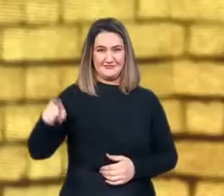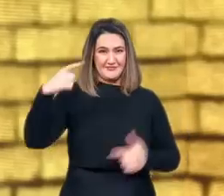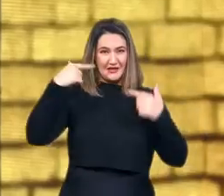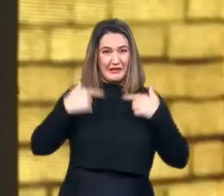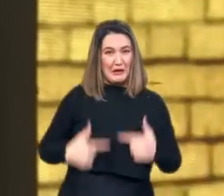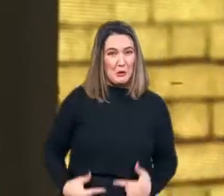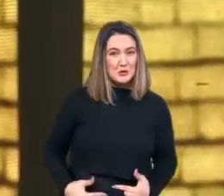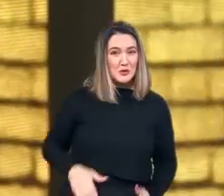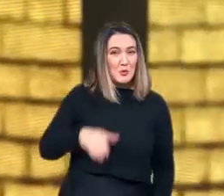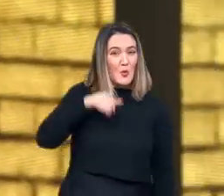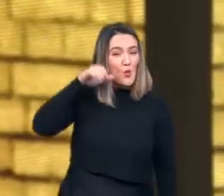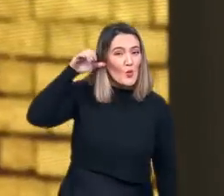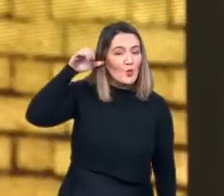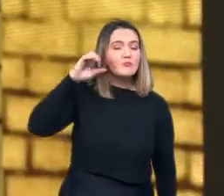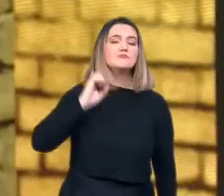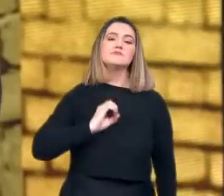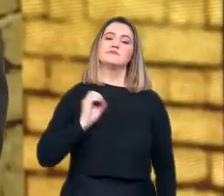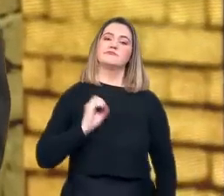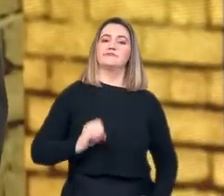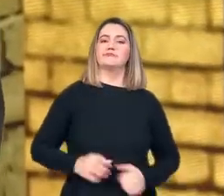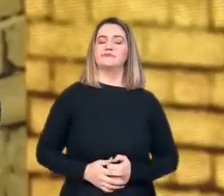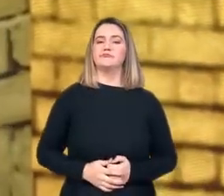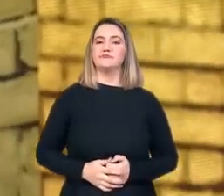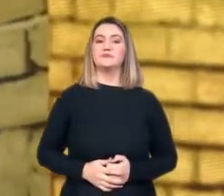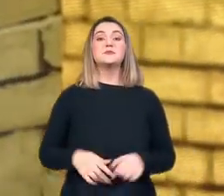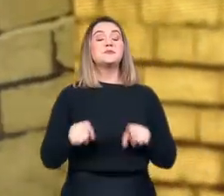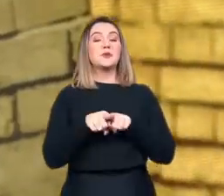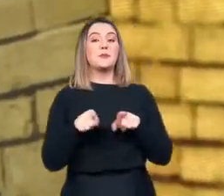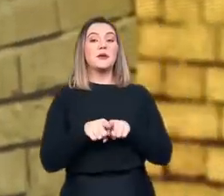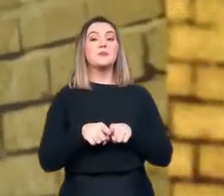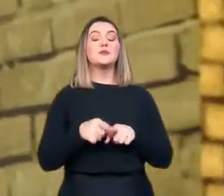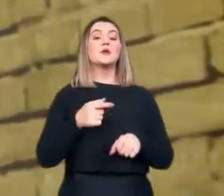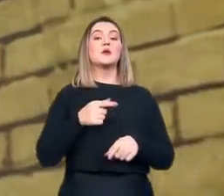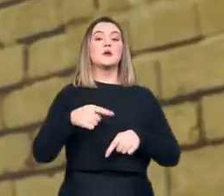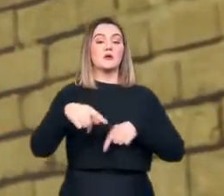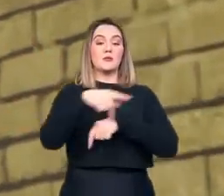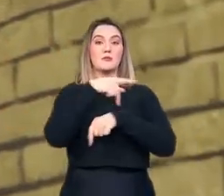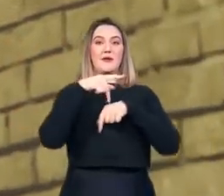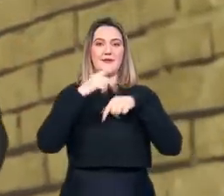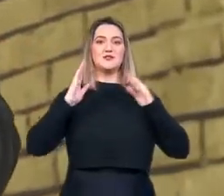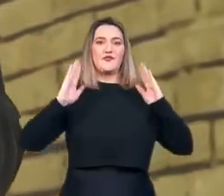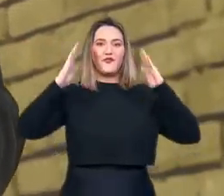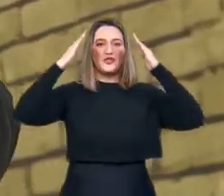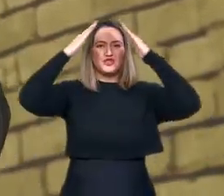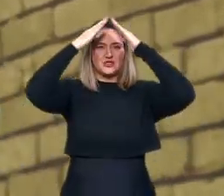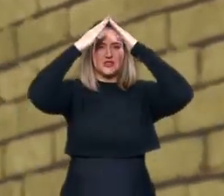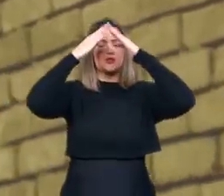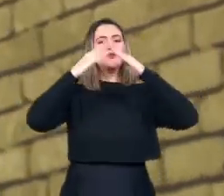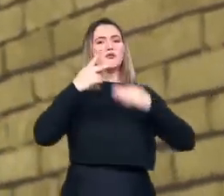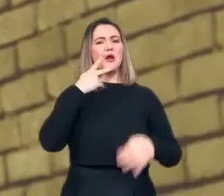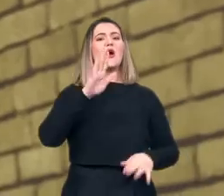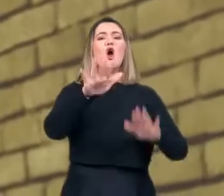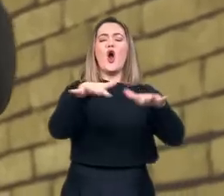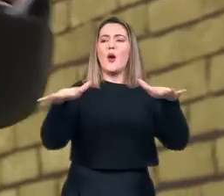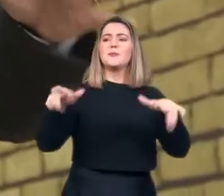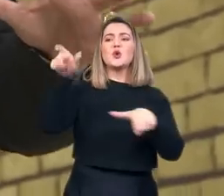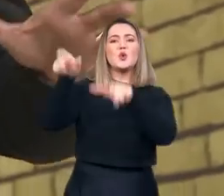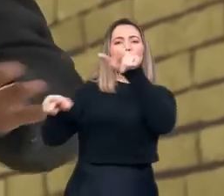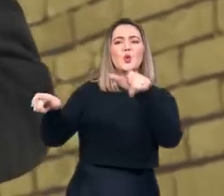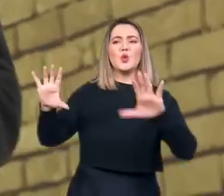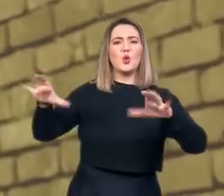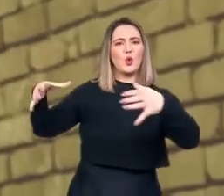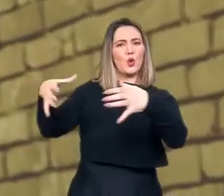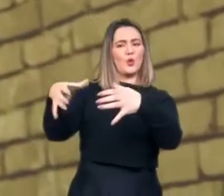Agora, a despeito disso, de acordo com o anúncio do Vaticano, o grupo de historiadores teria sido escolhido por questões